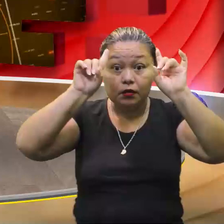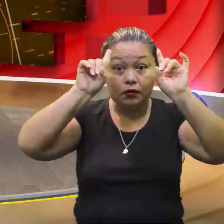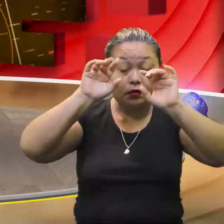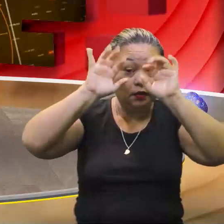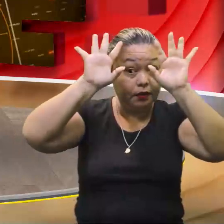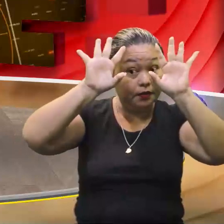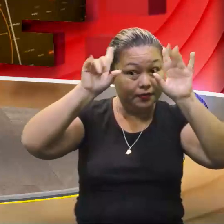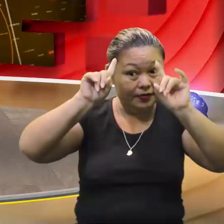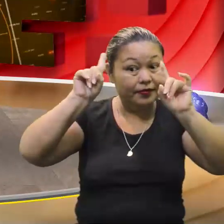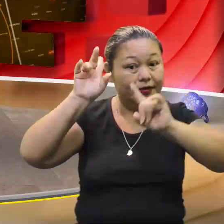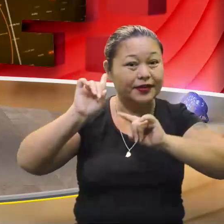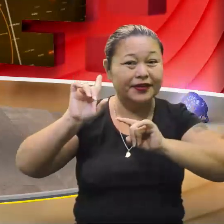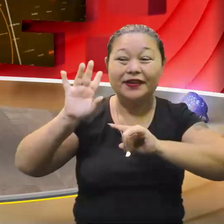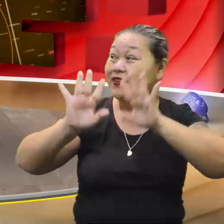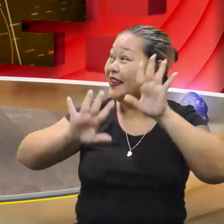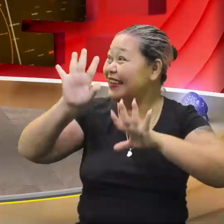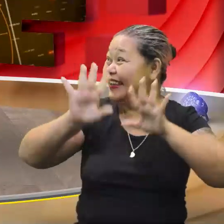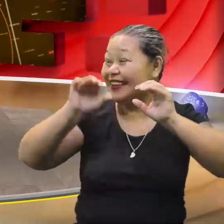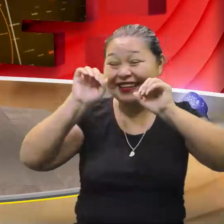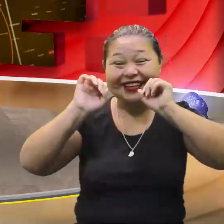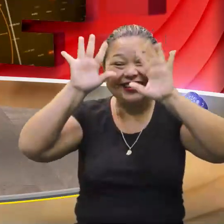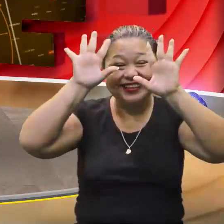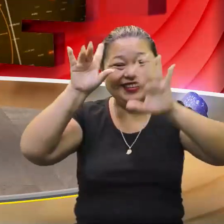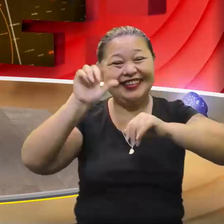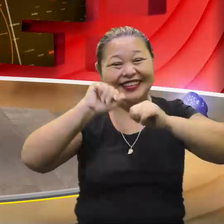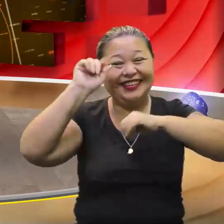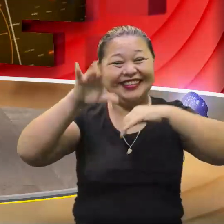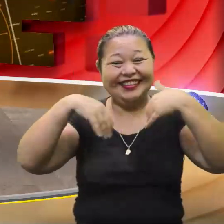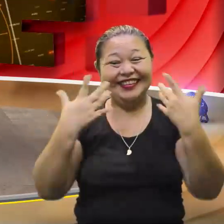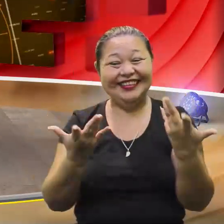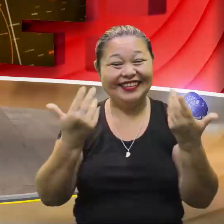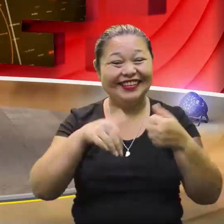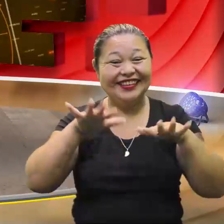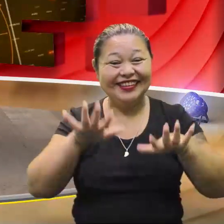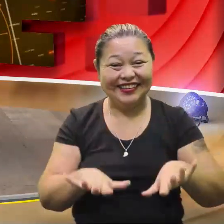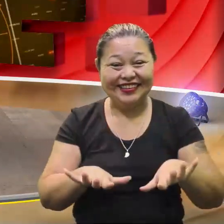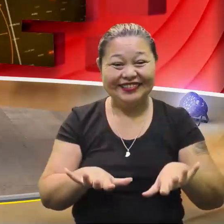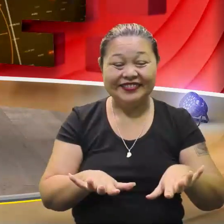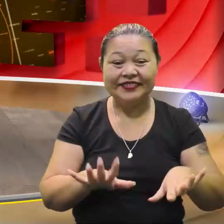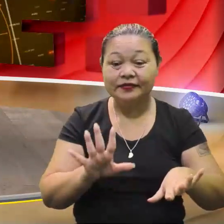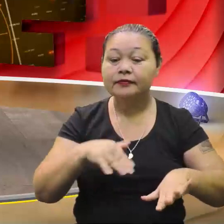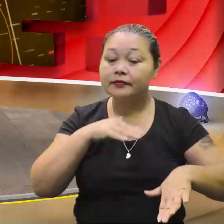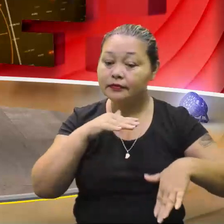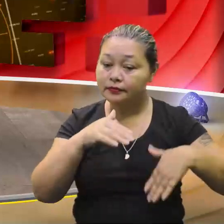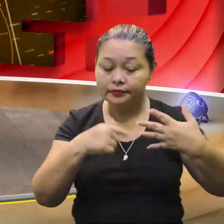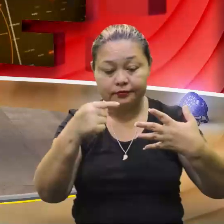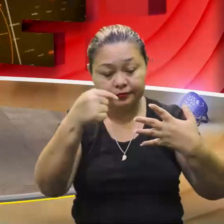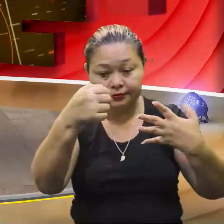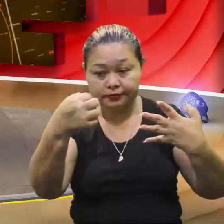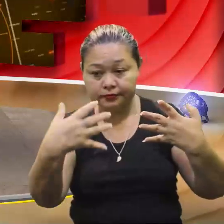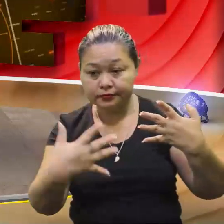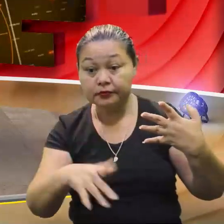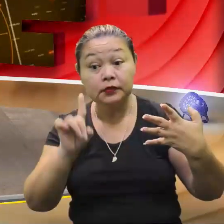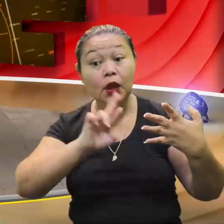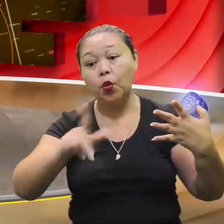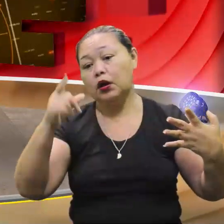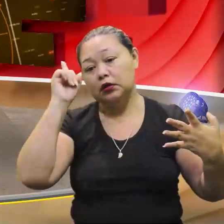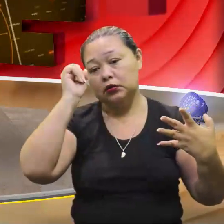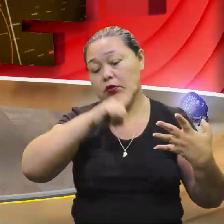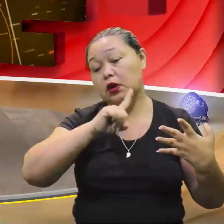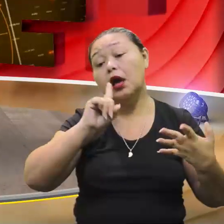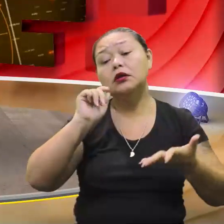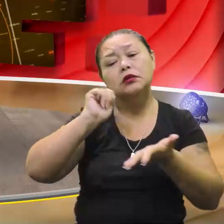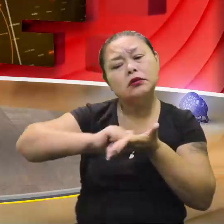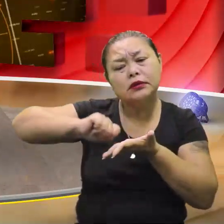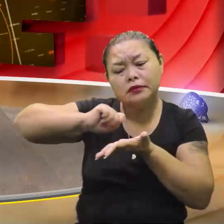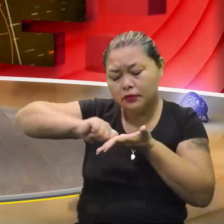acho que tá um pouquinho, se tem que observar bem. Mas a gente vai ficar tranquilo porque é um passo a passo, como foi falado. Não é difícil, às vezes é